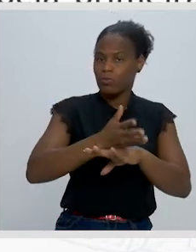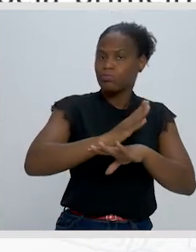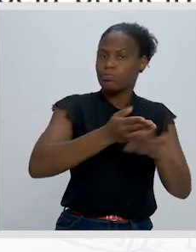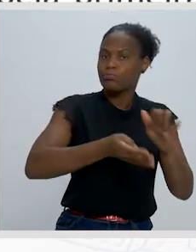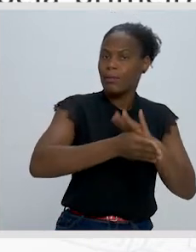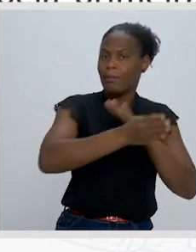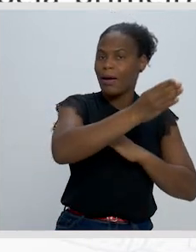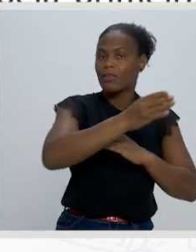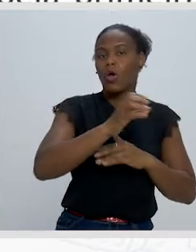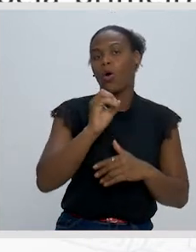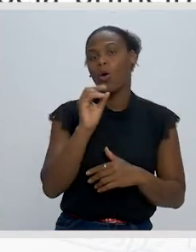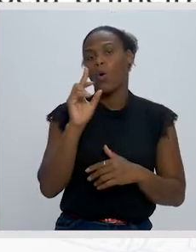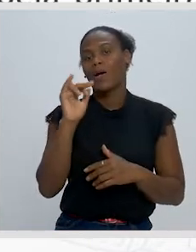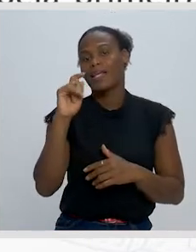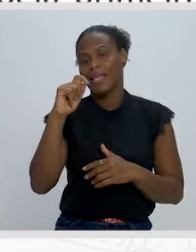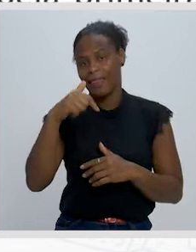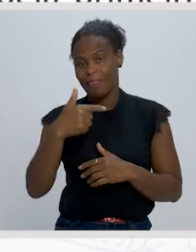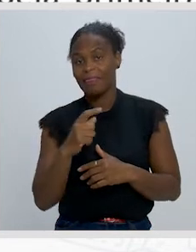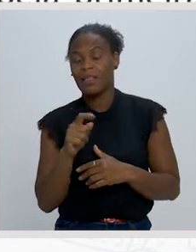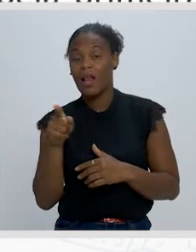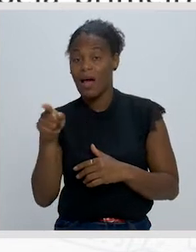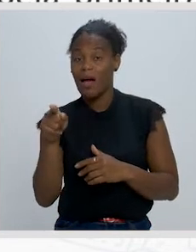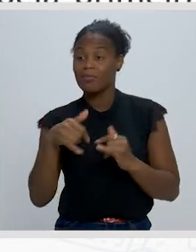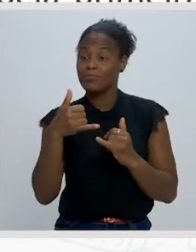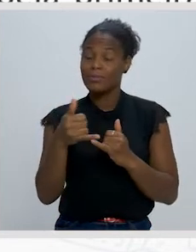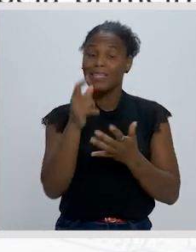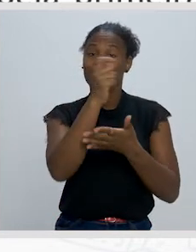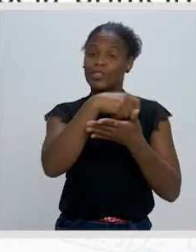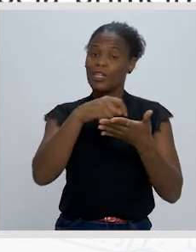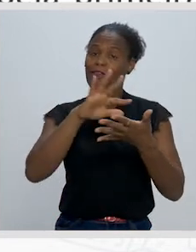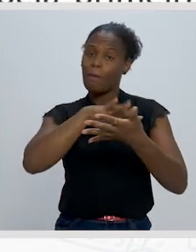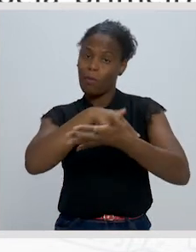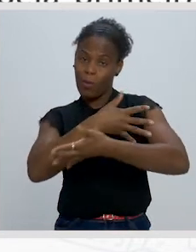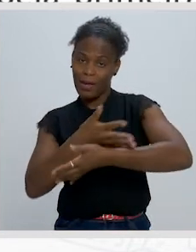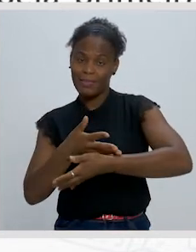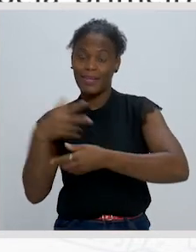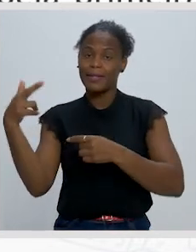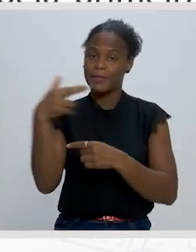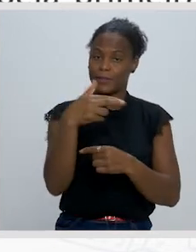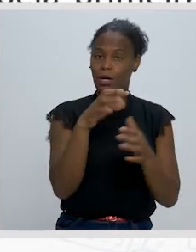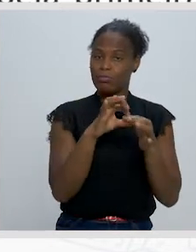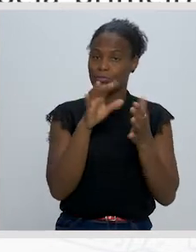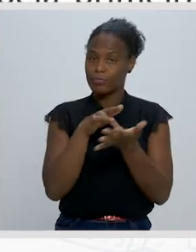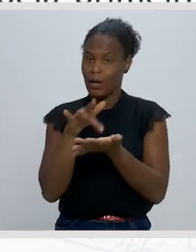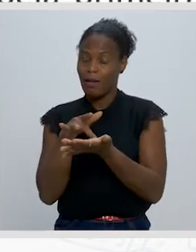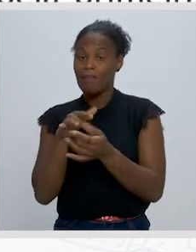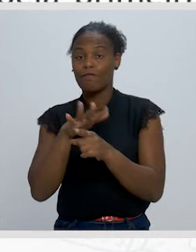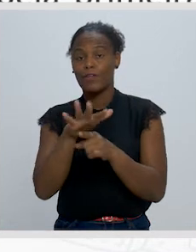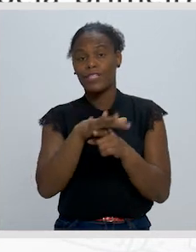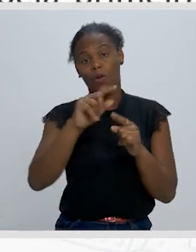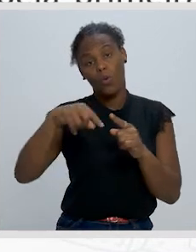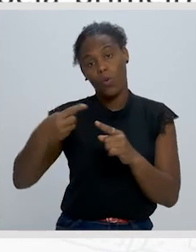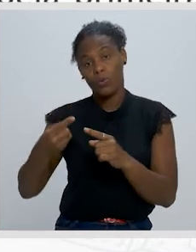para o Oriente. Lá, para além da escrita poética e da crítica literária, influenciado por outro